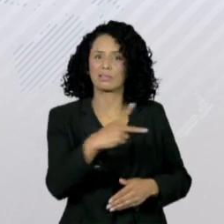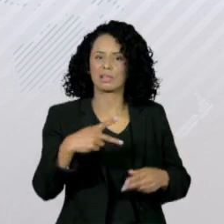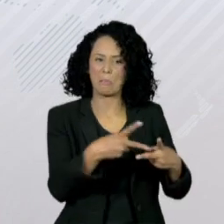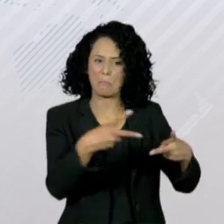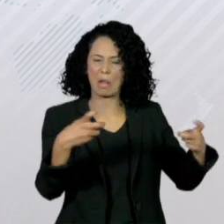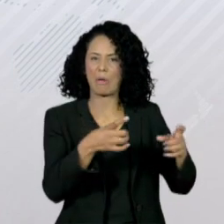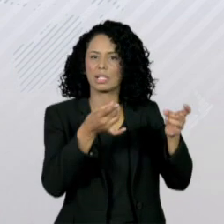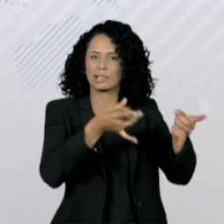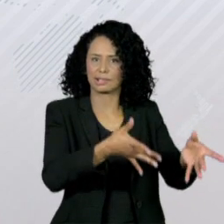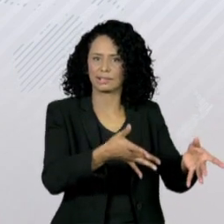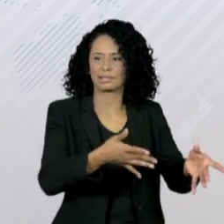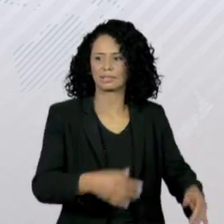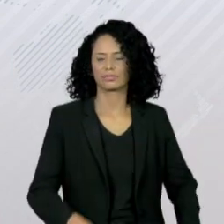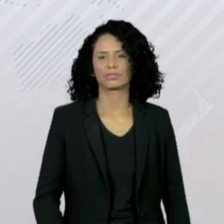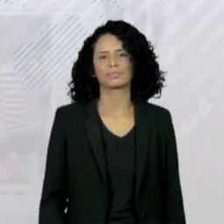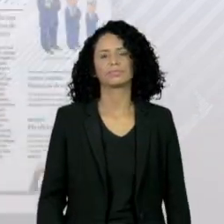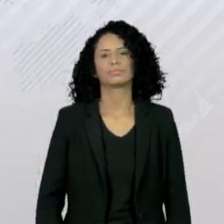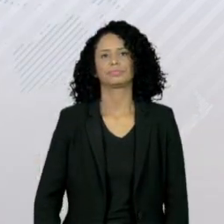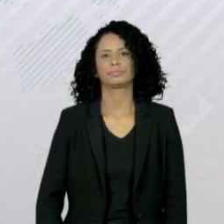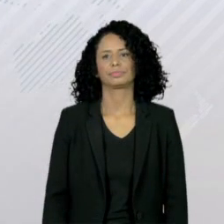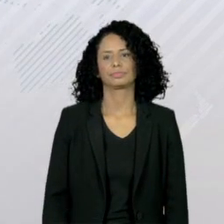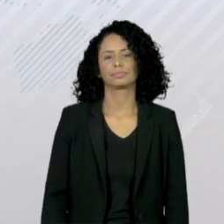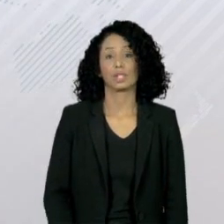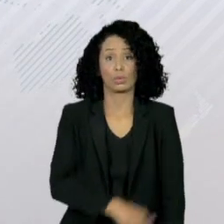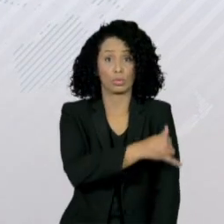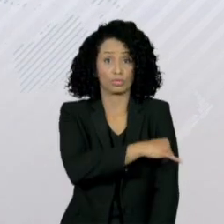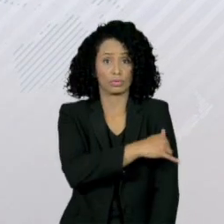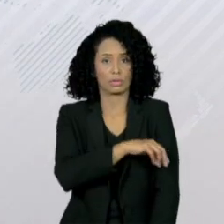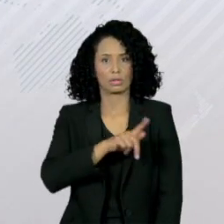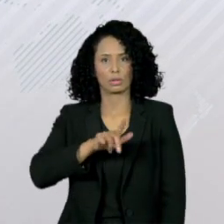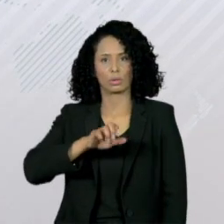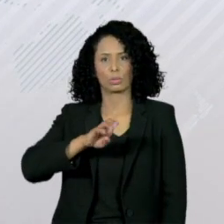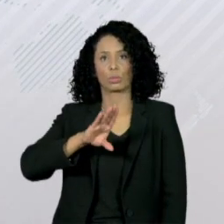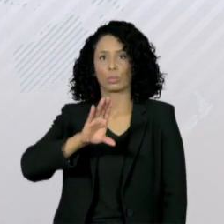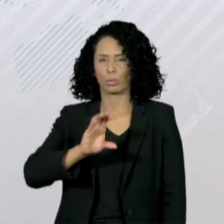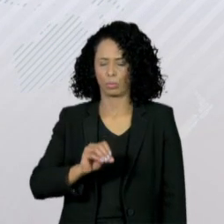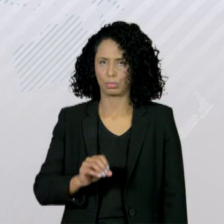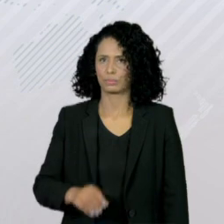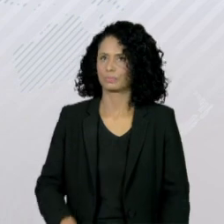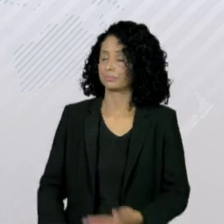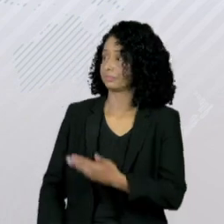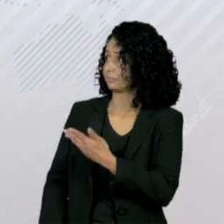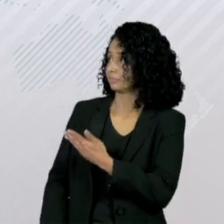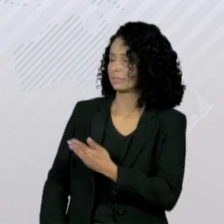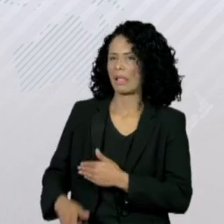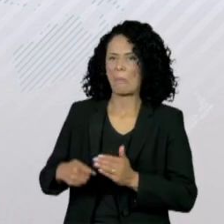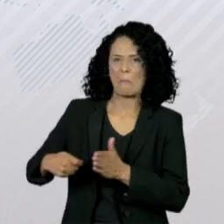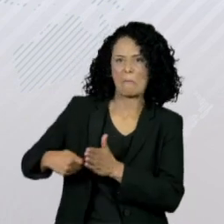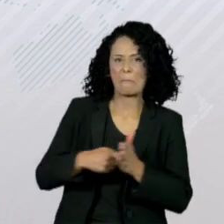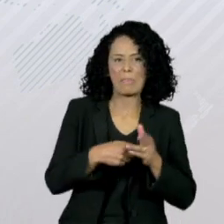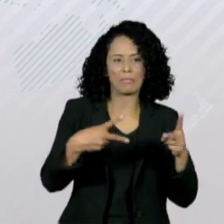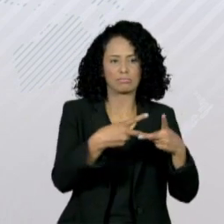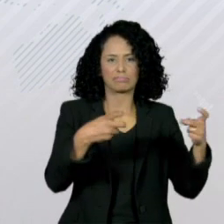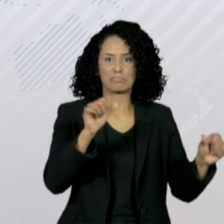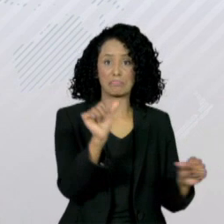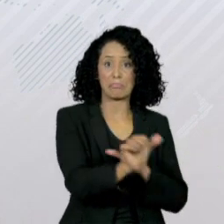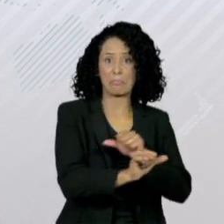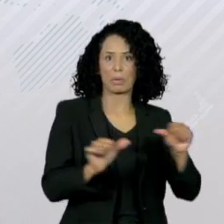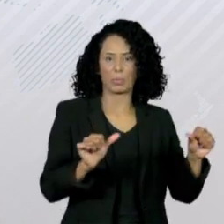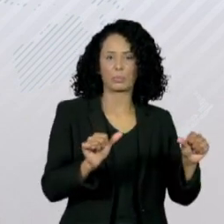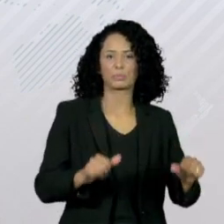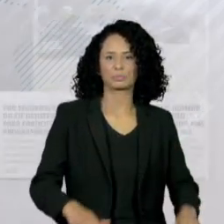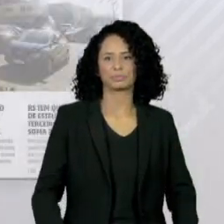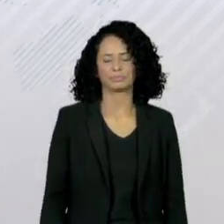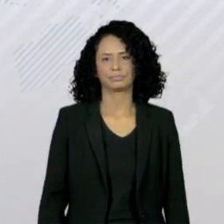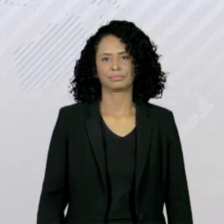cargo. Do Rio de Janeiro, o Globo. Pressão acelera mudanças na Petrobras. De Porto